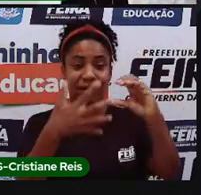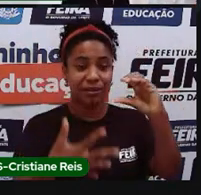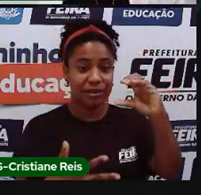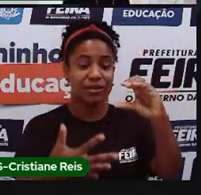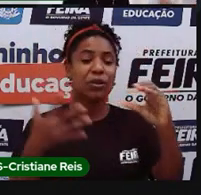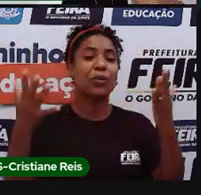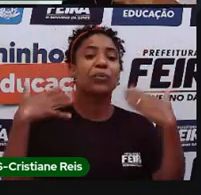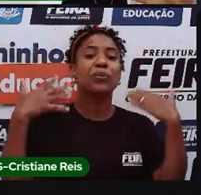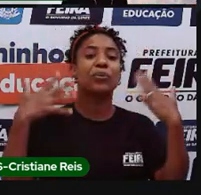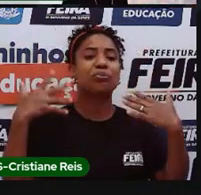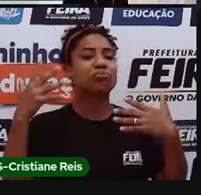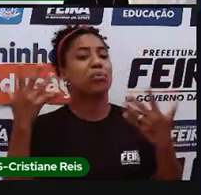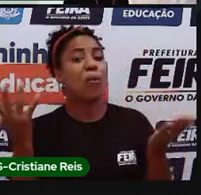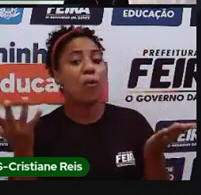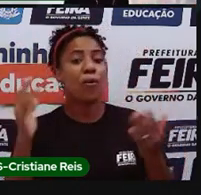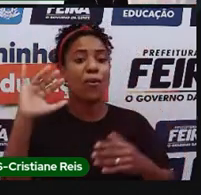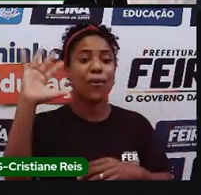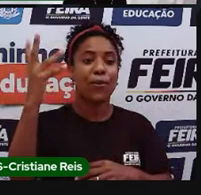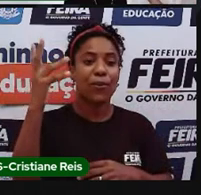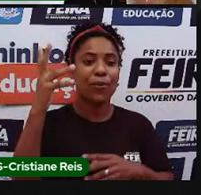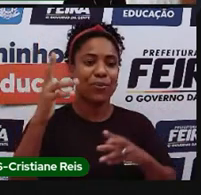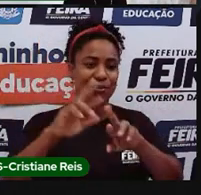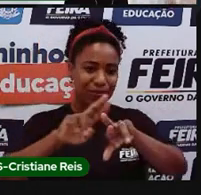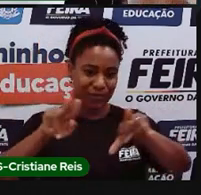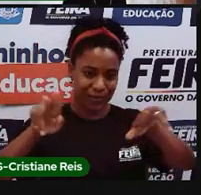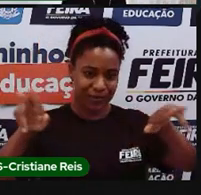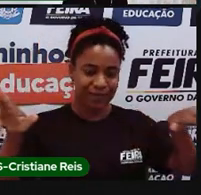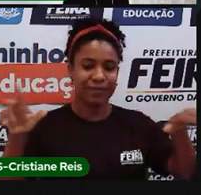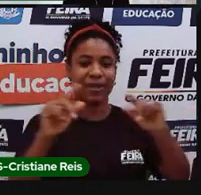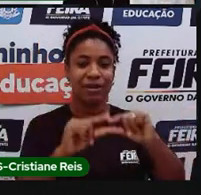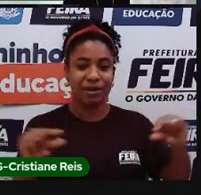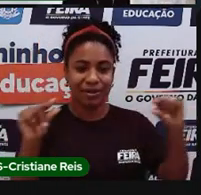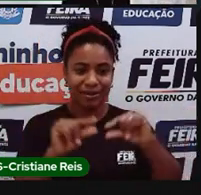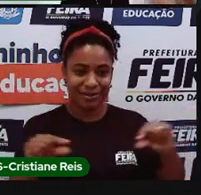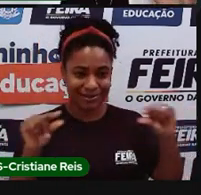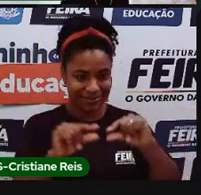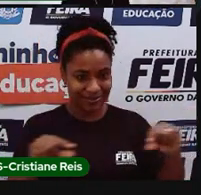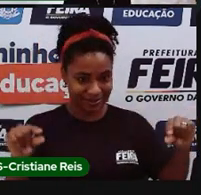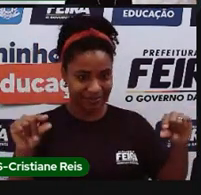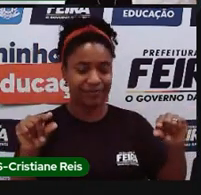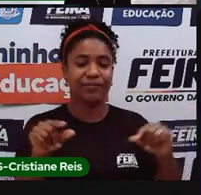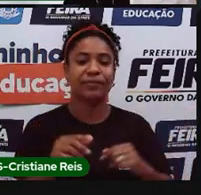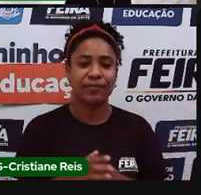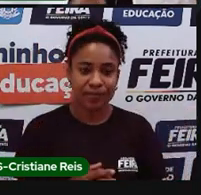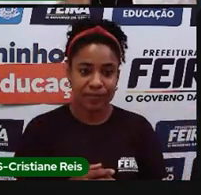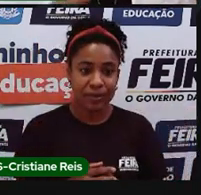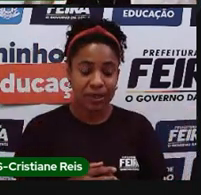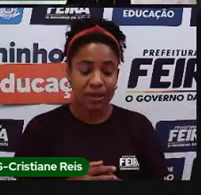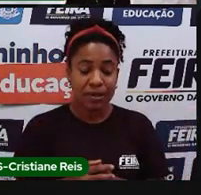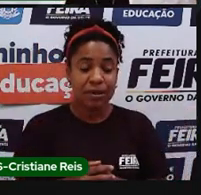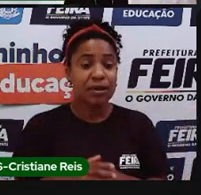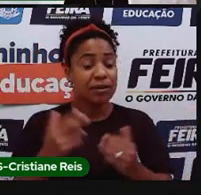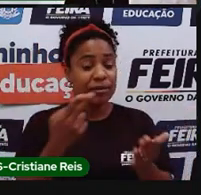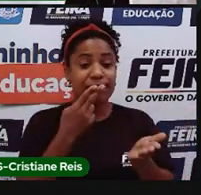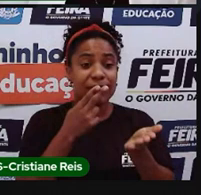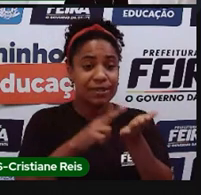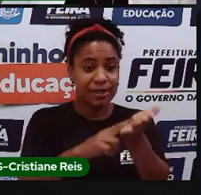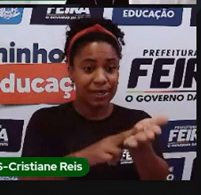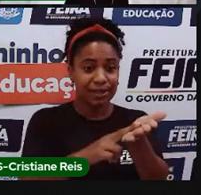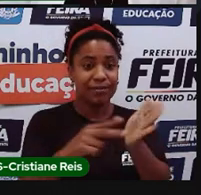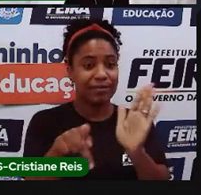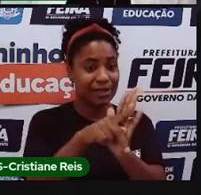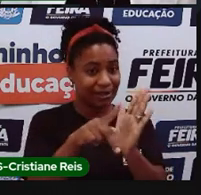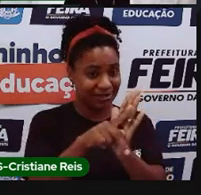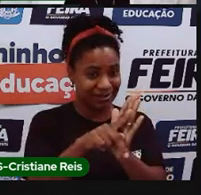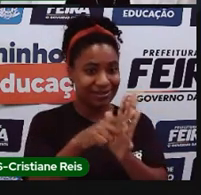ali do clima e algumas outras coisas, tipo legenda, tal, assim, assim. Mas, de qualquer forma, as cartas, elas são bem mais detalhadas.